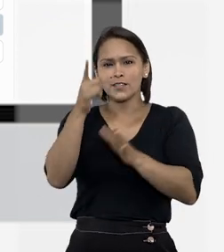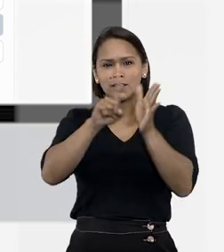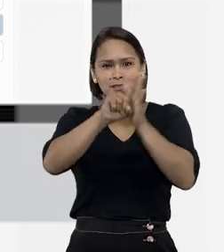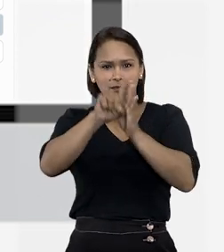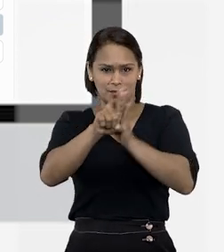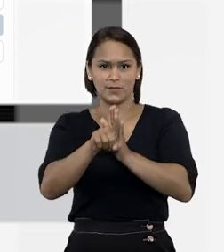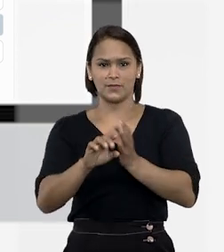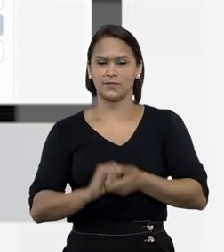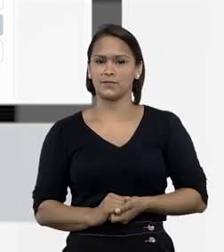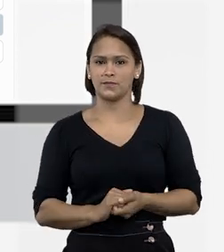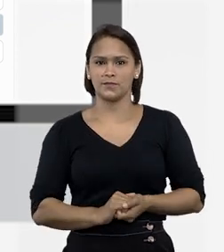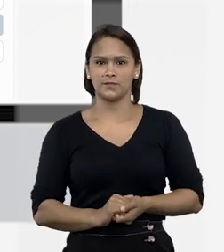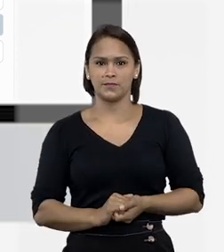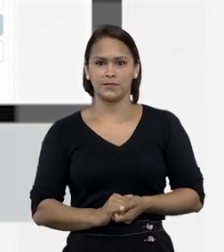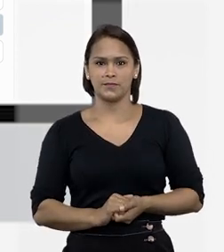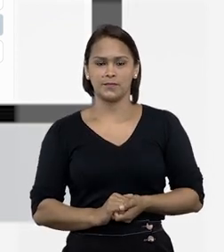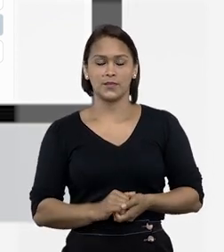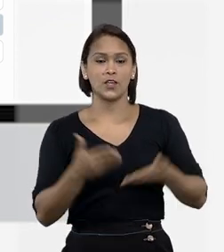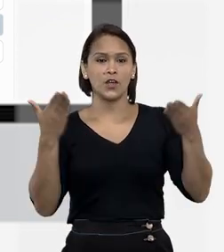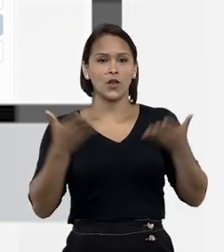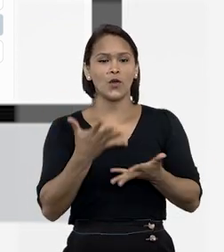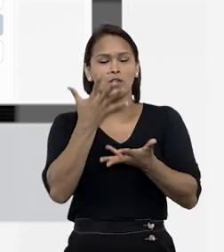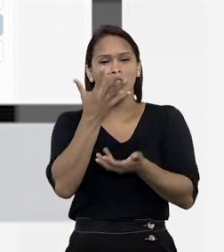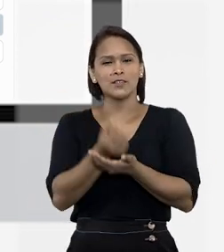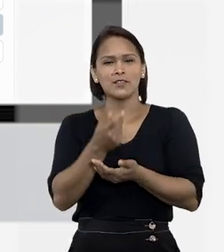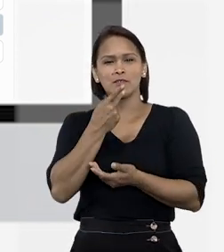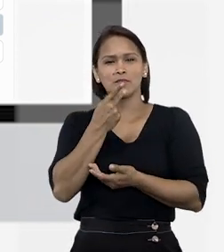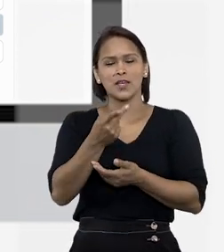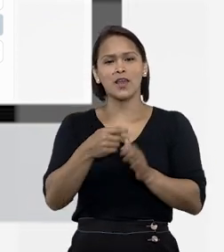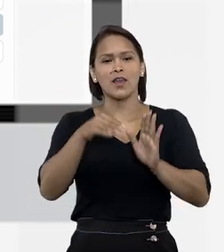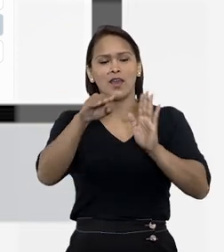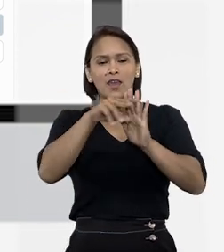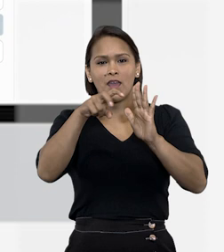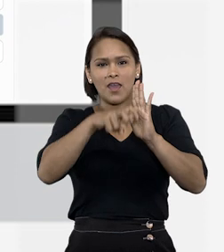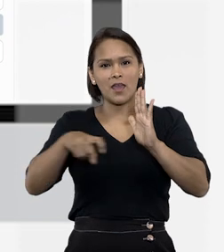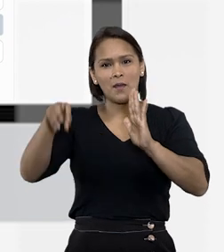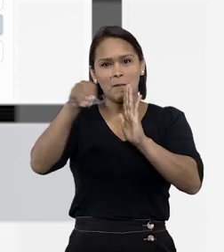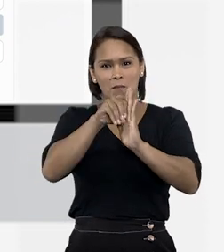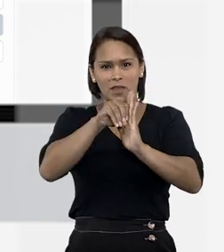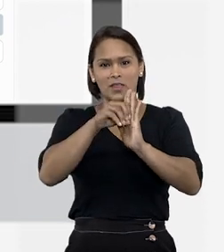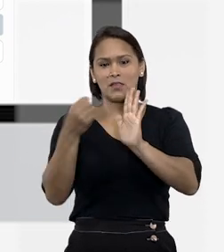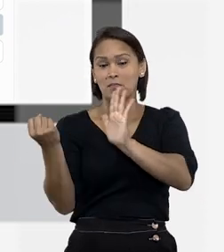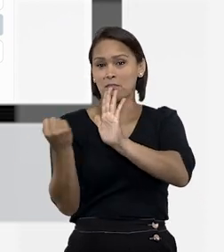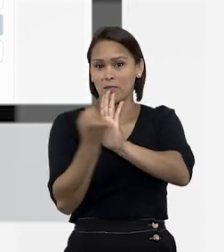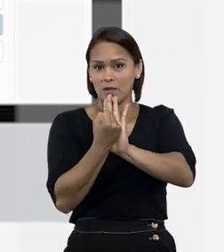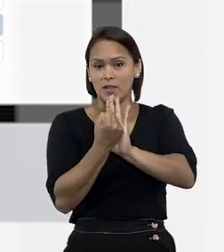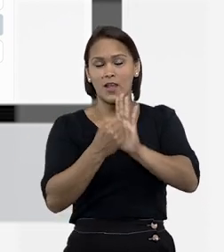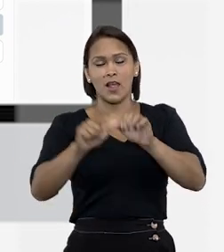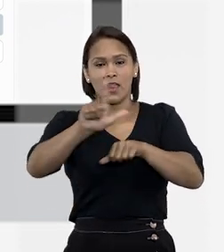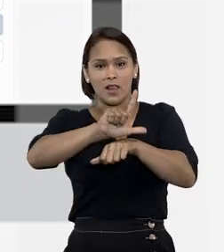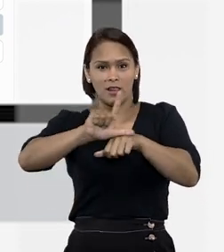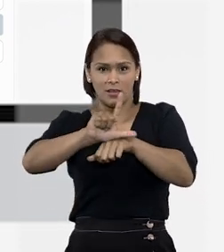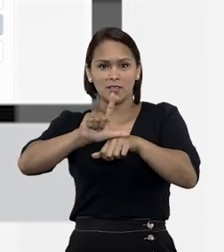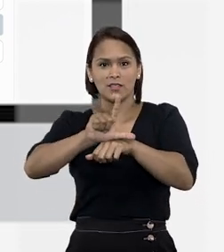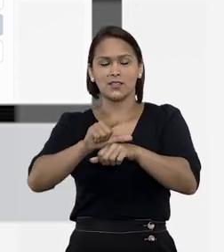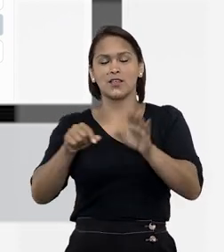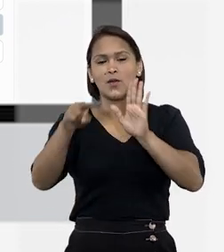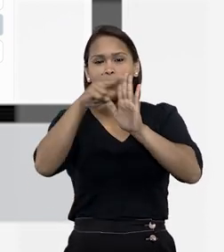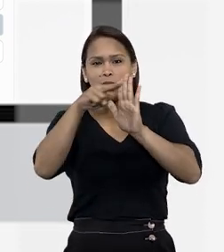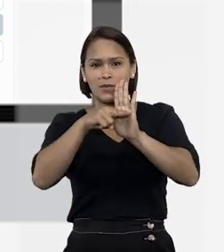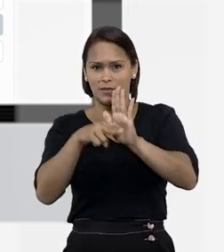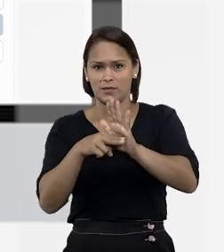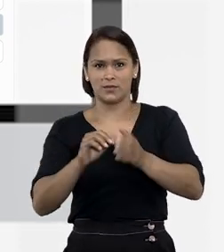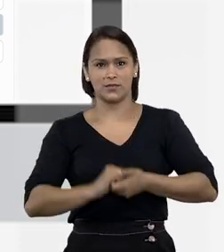sua pesquisa. Hoje vamos conversar sobre os campos Ementa, Indexação, Legislação e Notas.